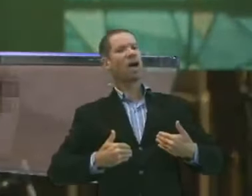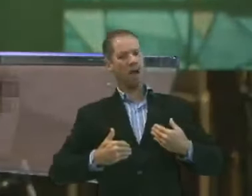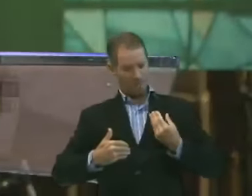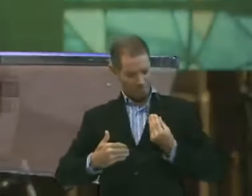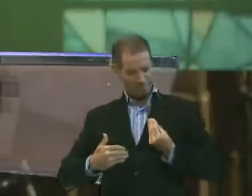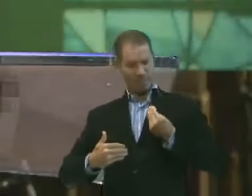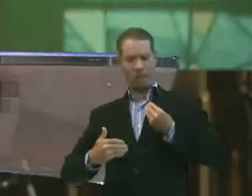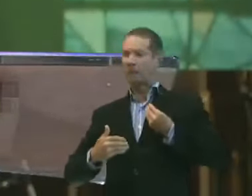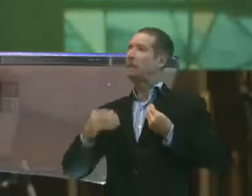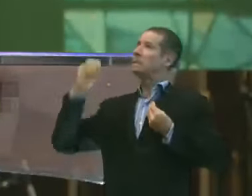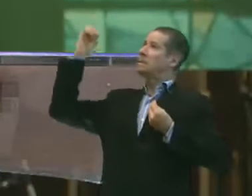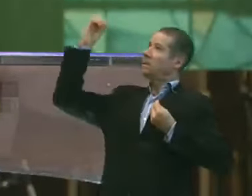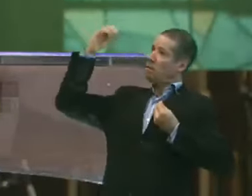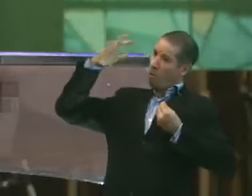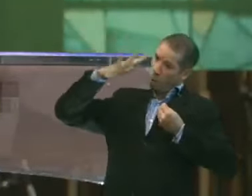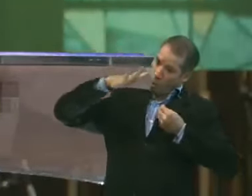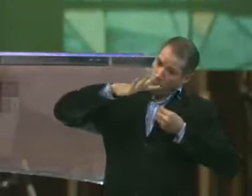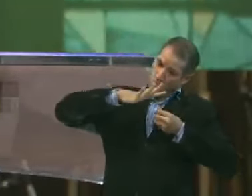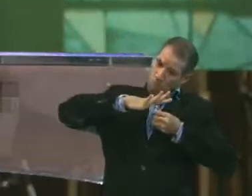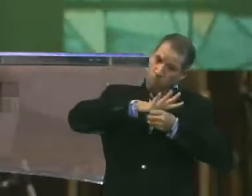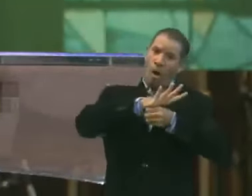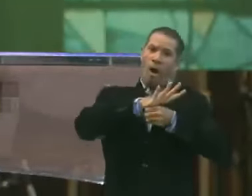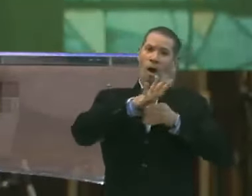coração de esperança.